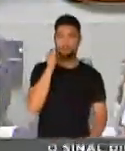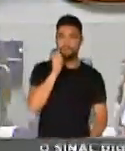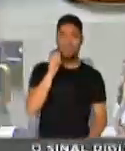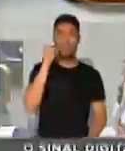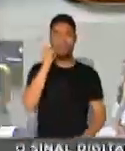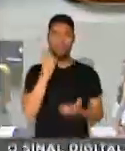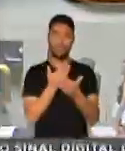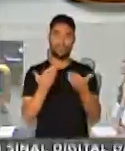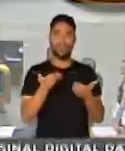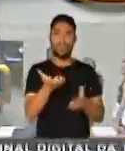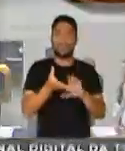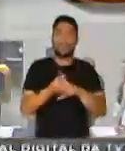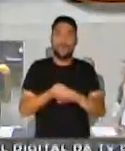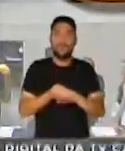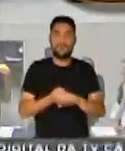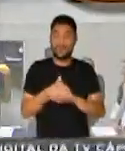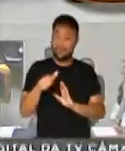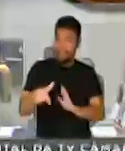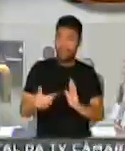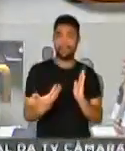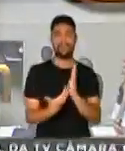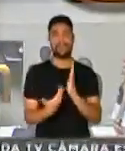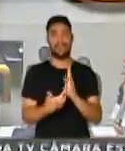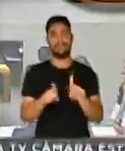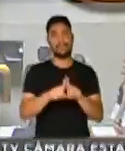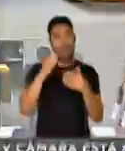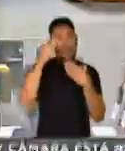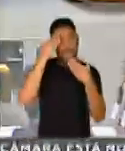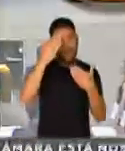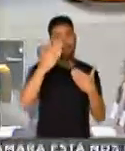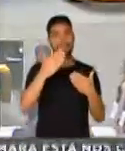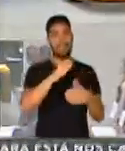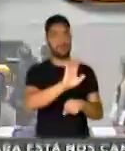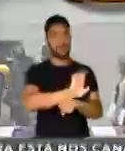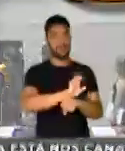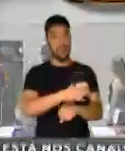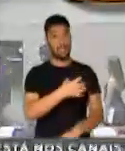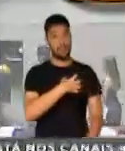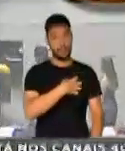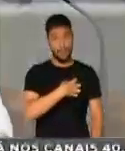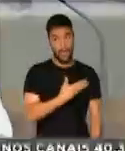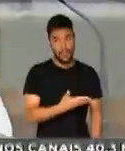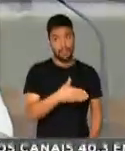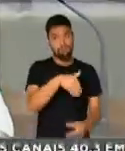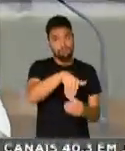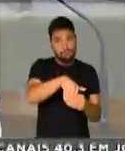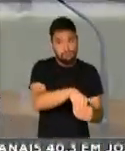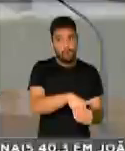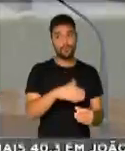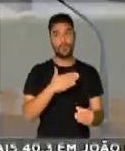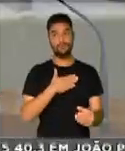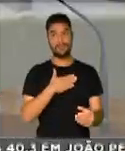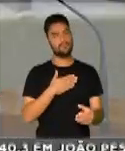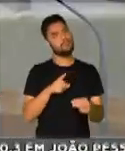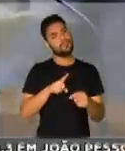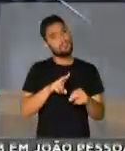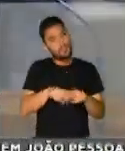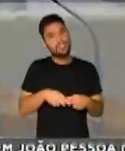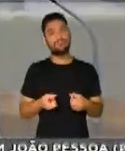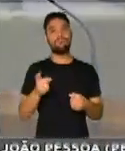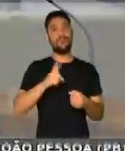senhor presidente saudar esta casa agradecendo ao povo da Bahia que me reconduz a Câmara dos Deputados